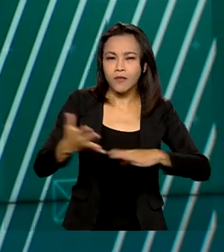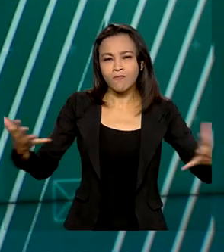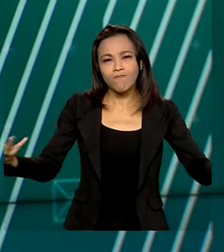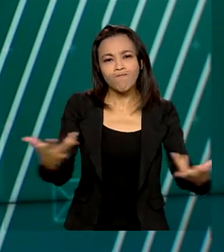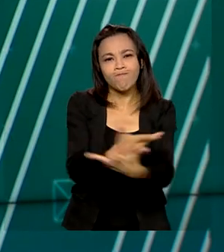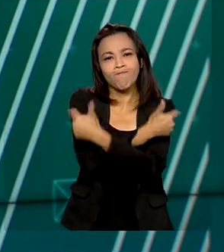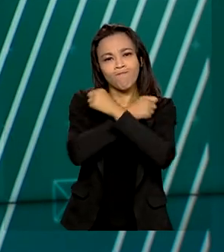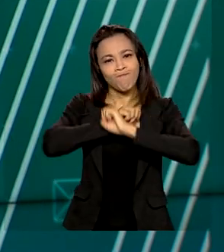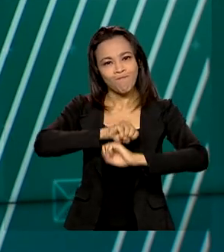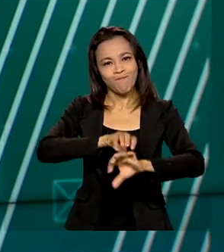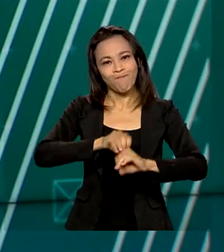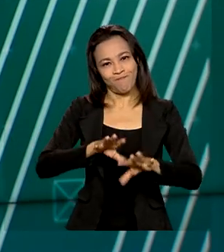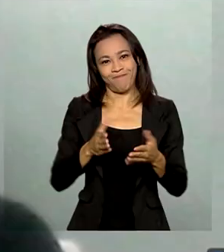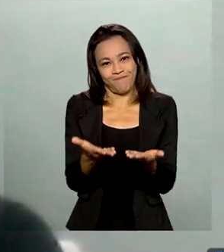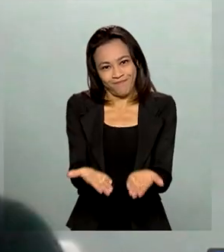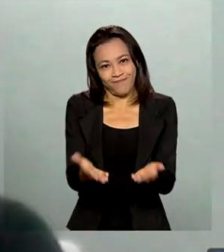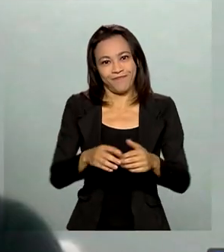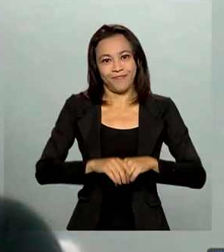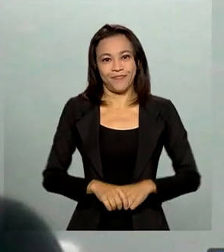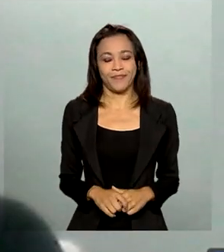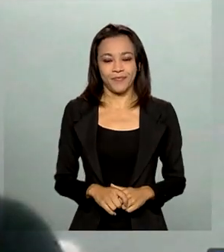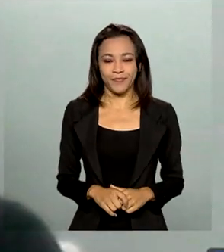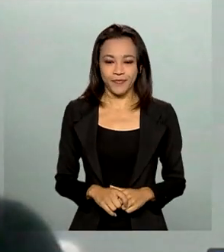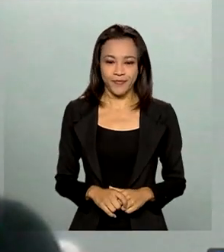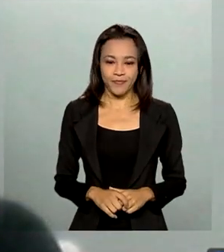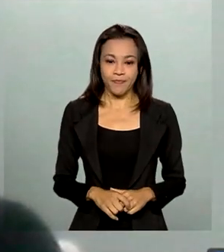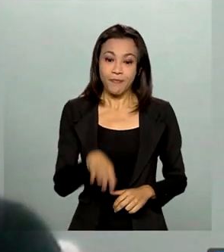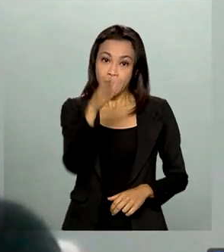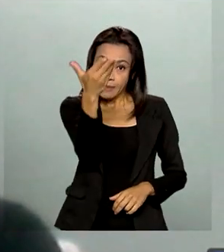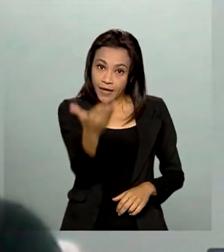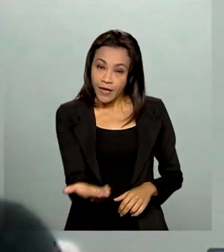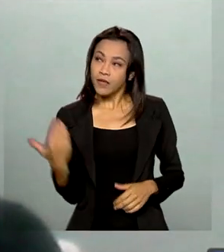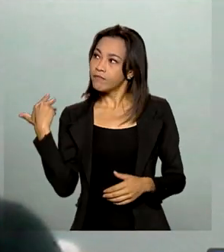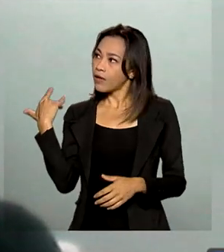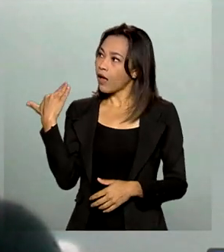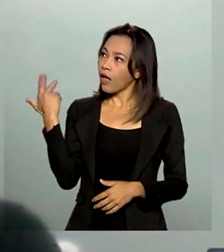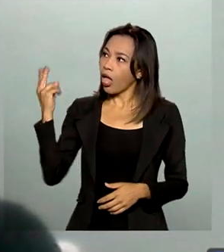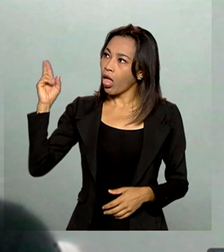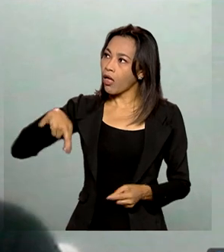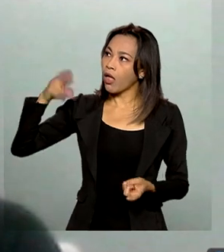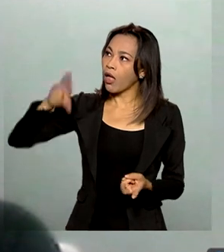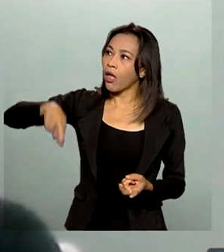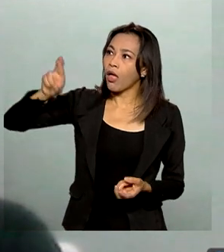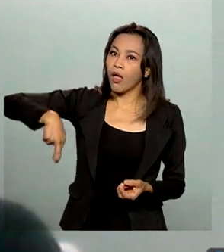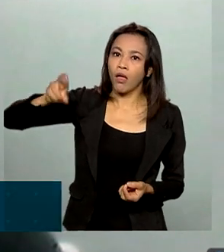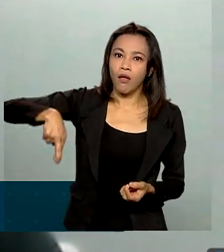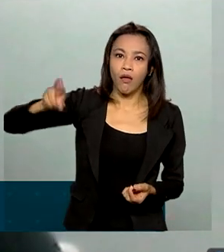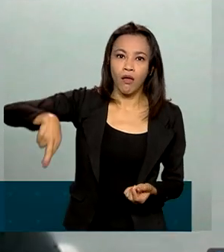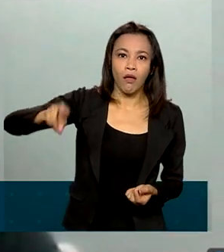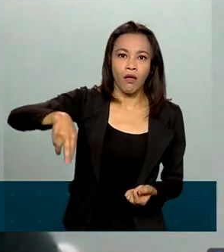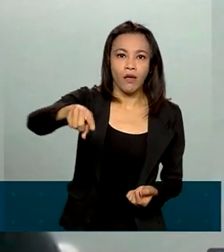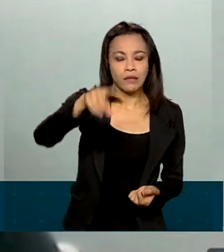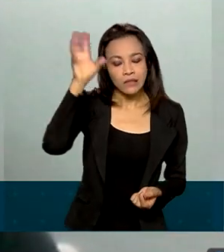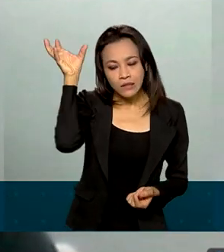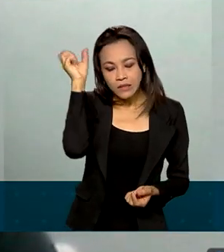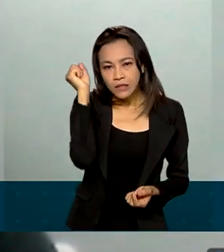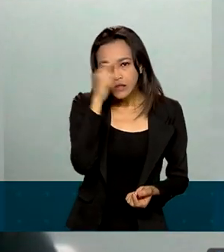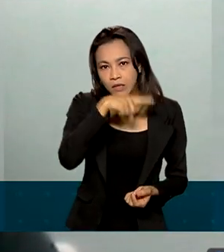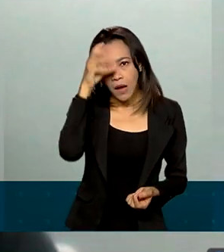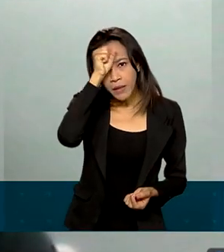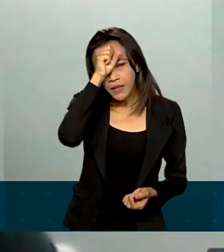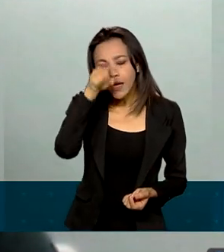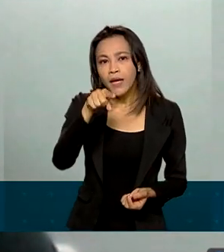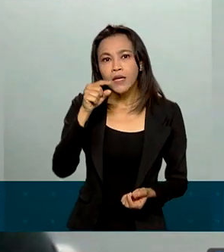educação inclusiva. Com um histórico de reprovação e dificuldades no aprendizado, o Eliseu